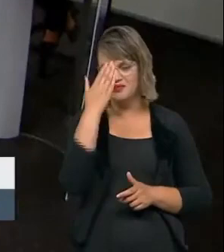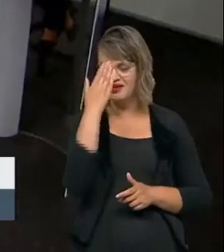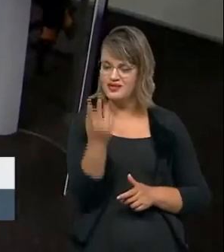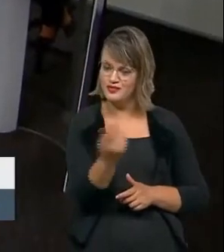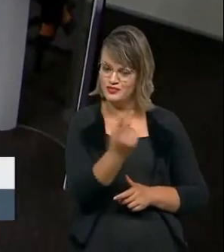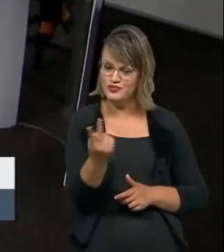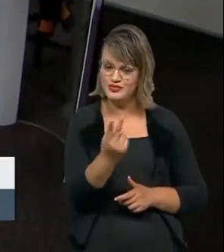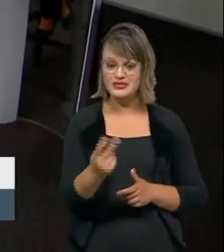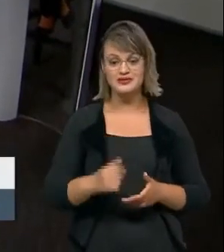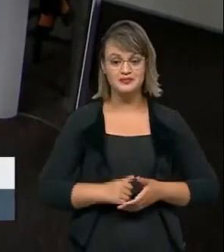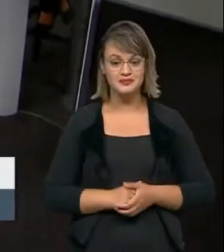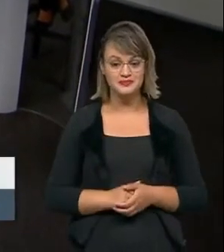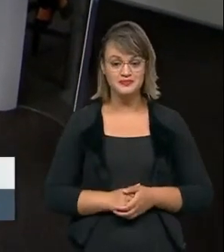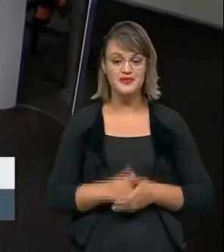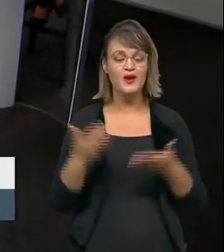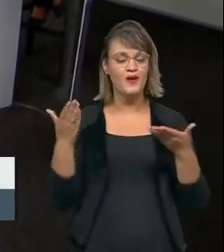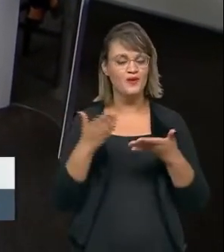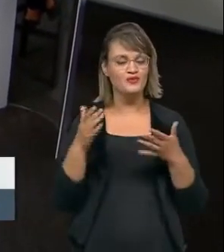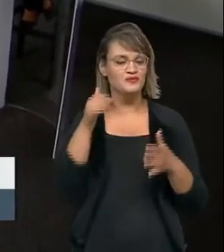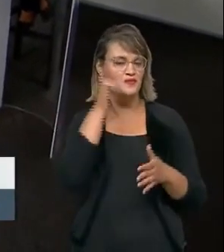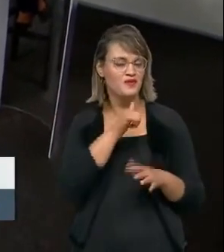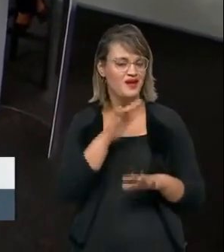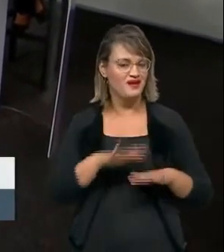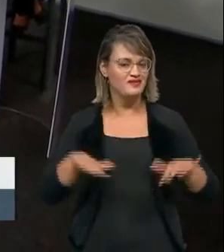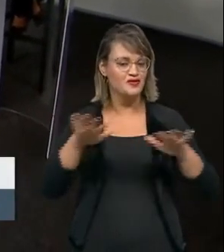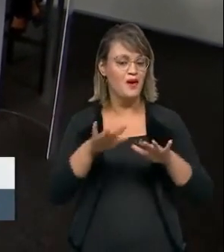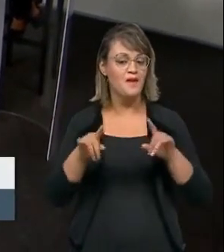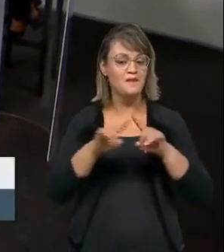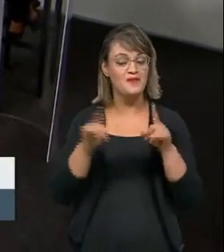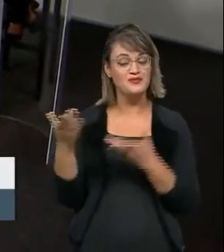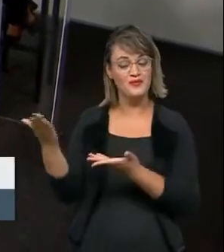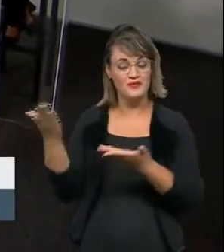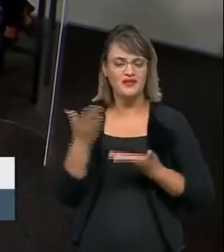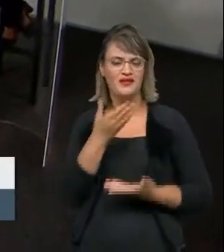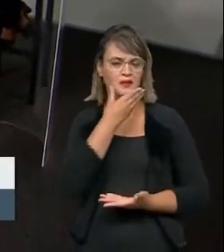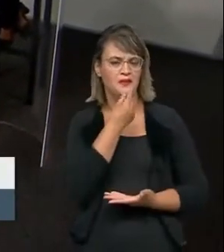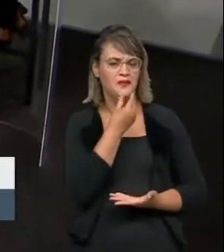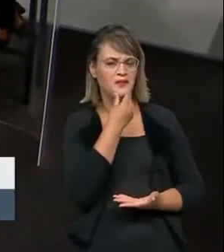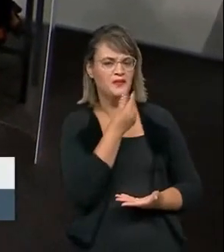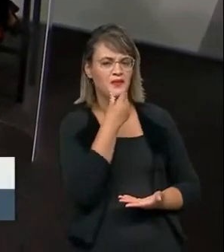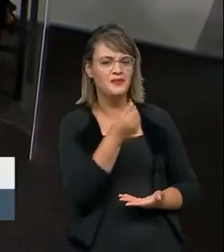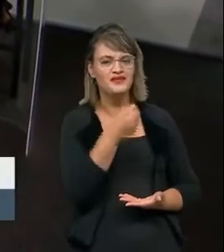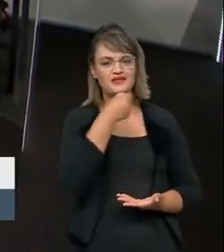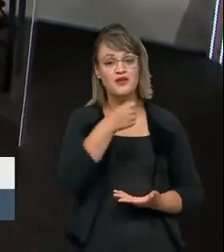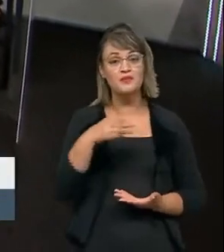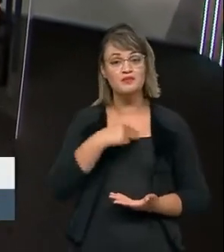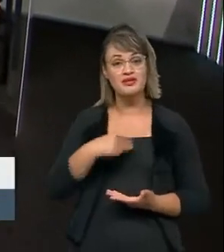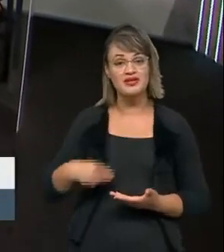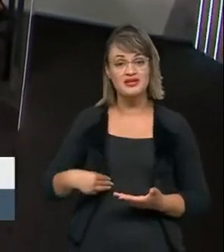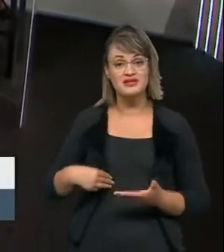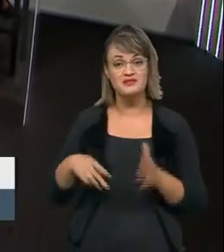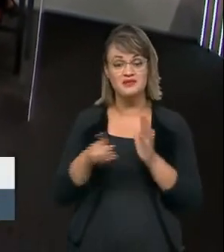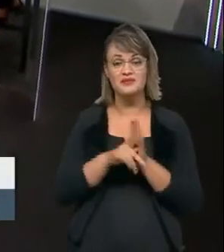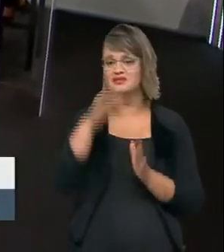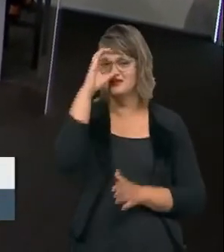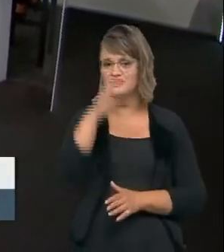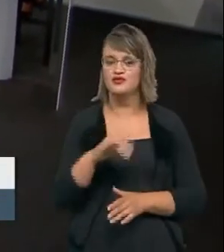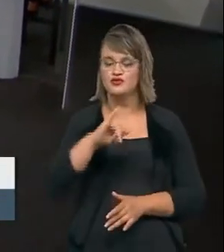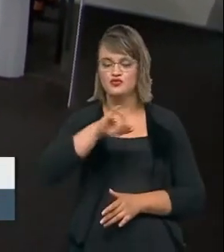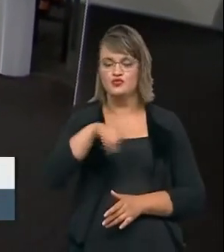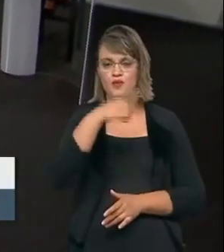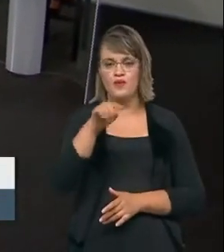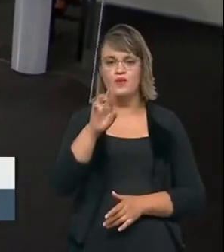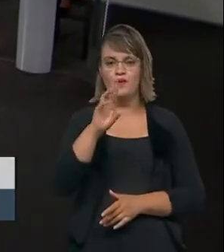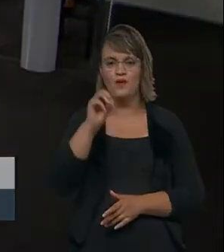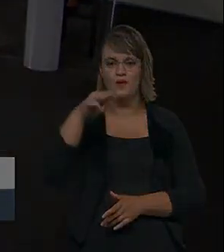obrigada pela presença das duas. Hoje estamos todas em mulheres aqui. Mas o meu convidado é um homem, entrevistaremos o ministro da cidadania,